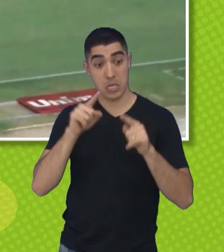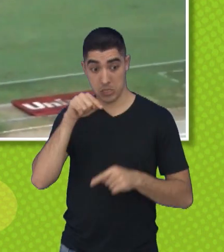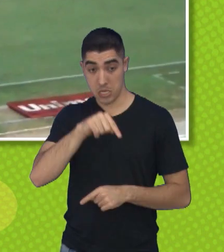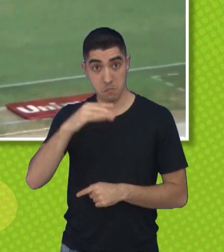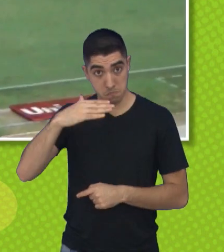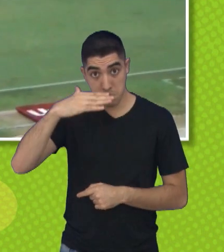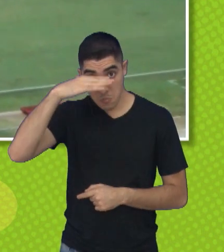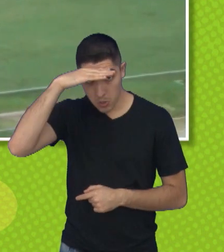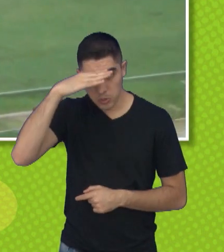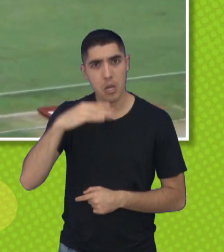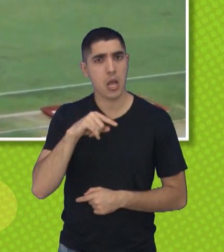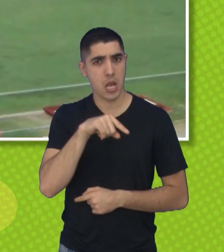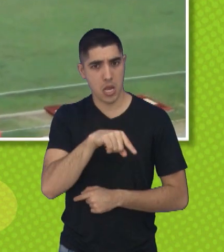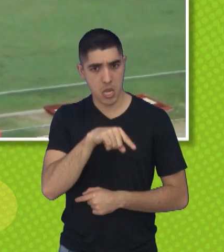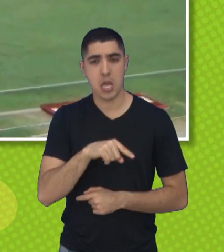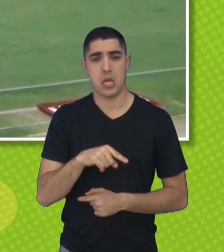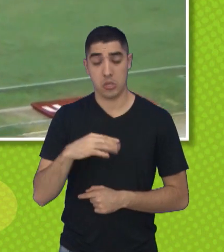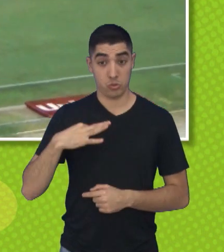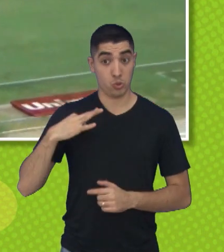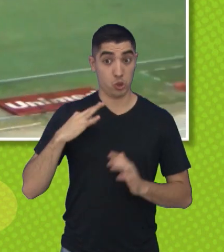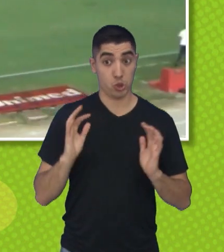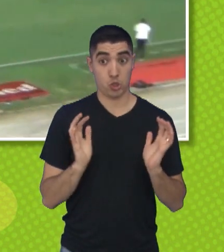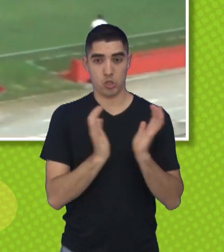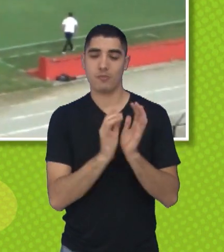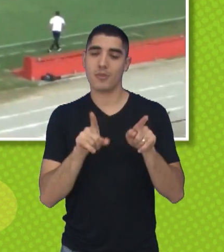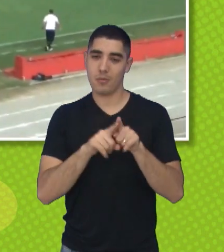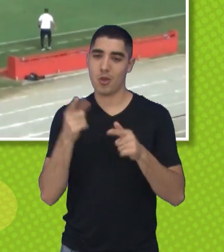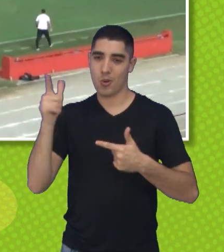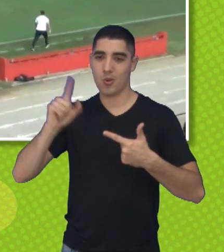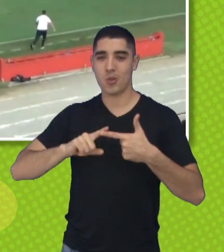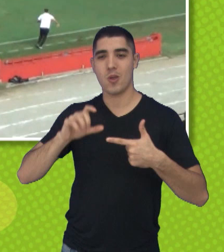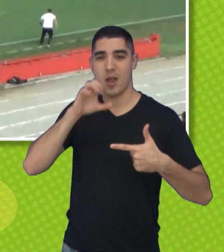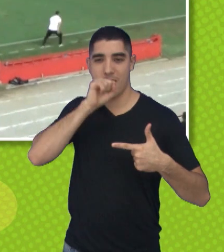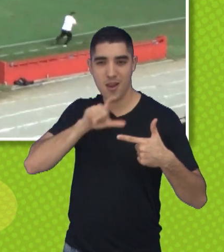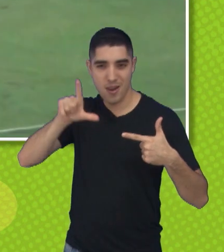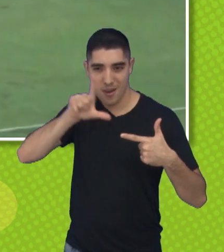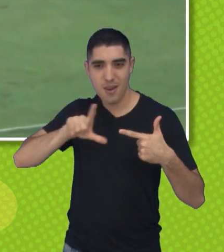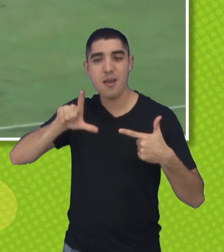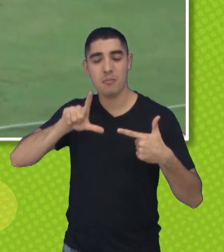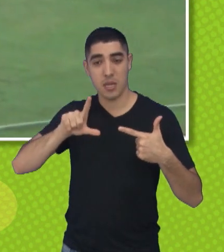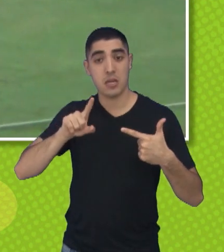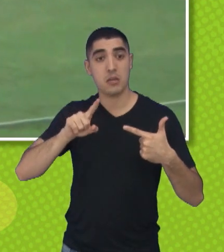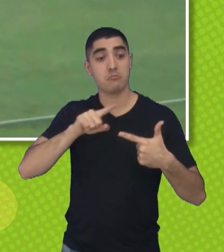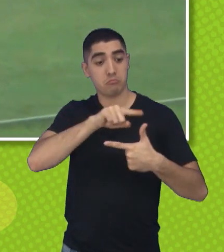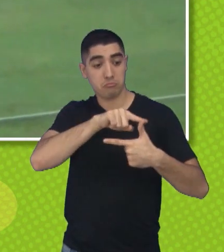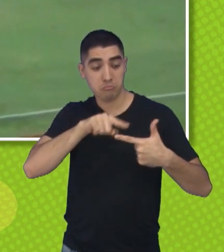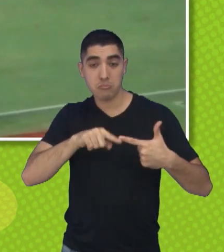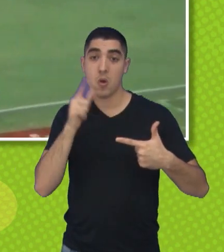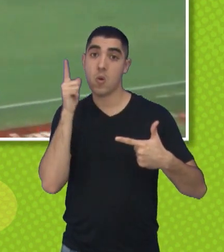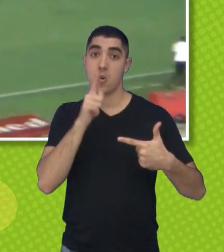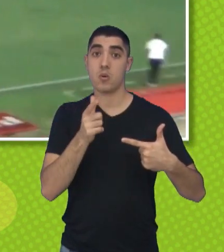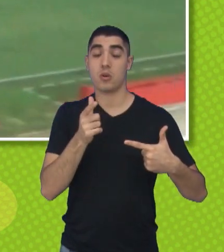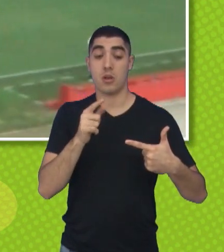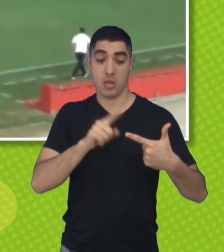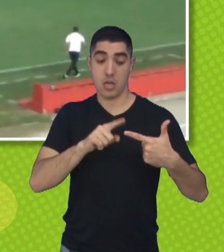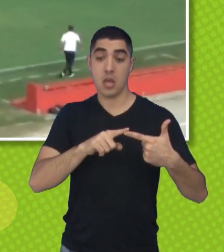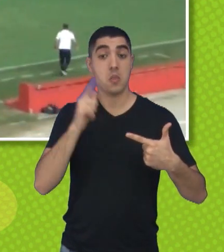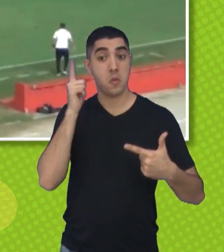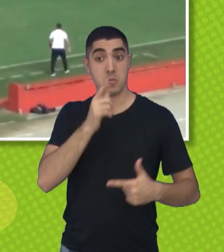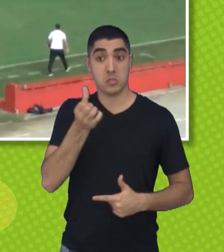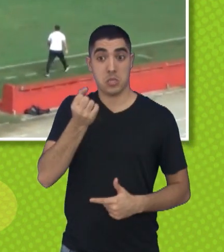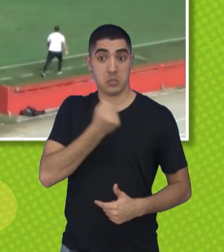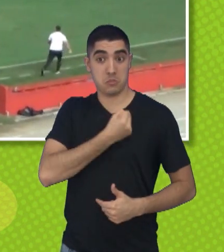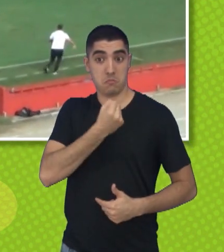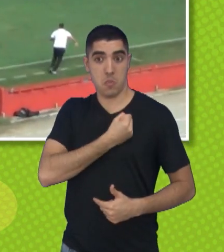dos times aí que, além da Inter de Limeira, que também venceu o Costa Rica fora de casa, ou seja, está com seis pontos na tabela, é um dos times aí